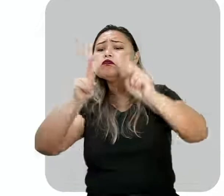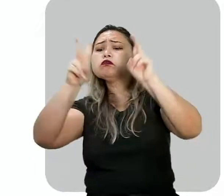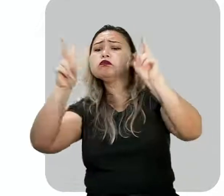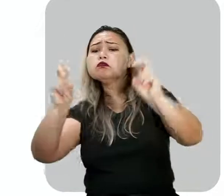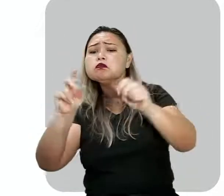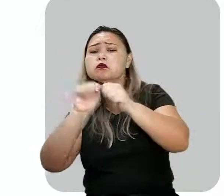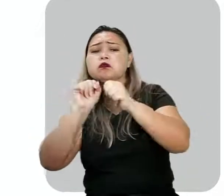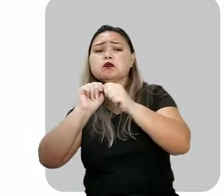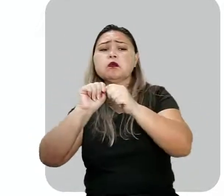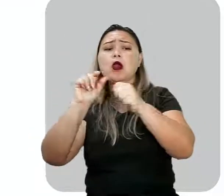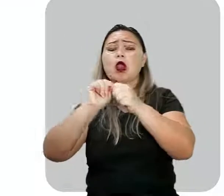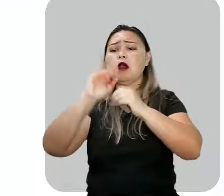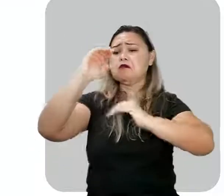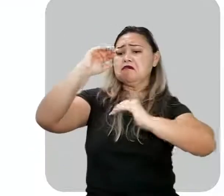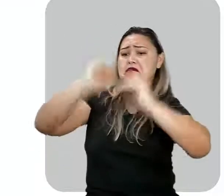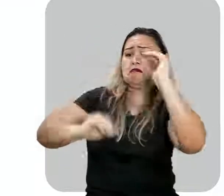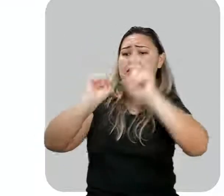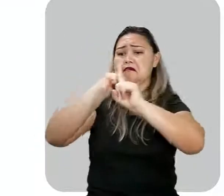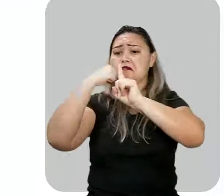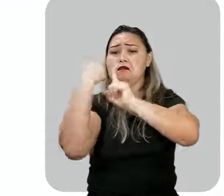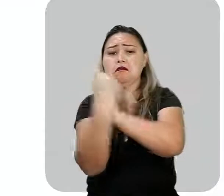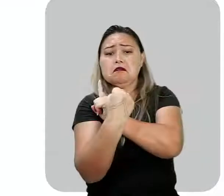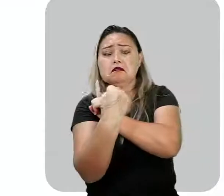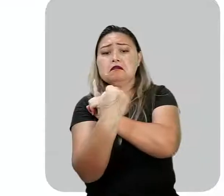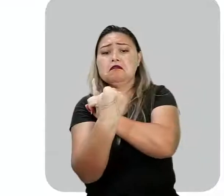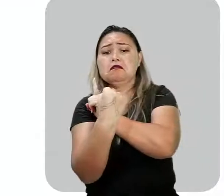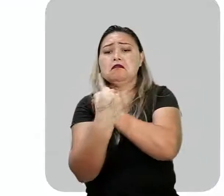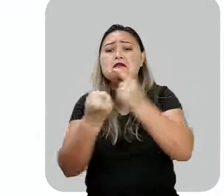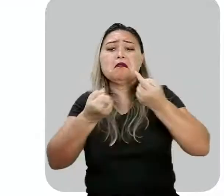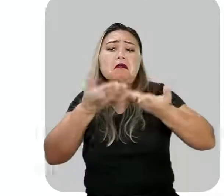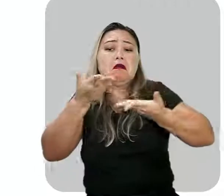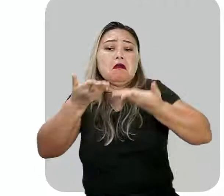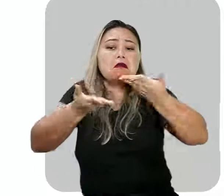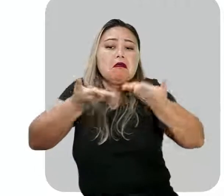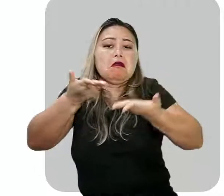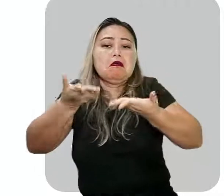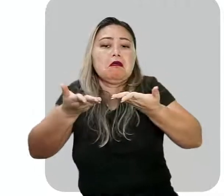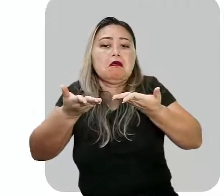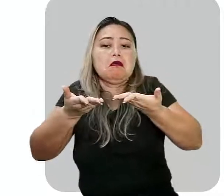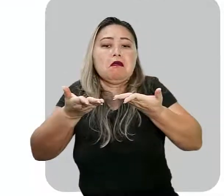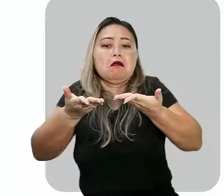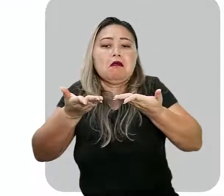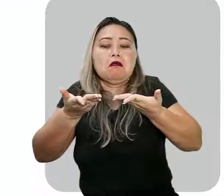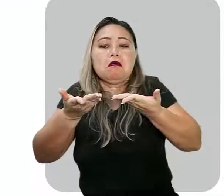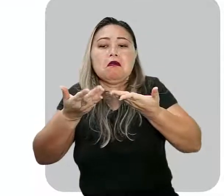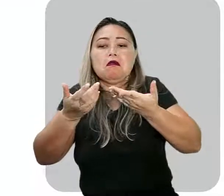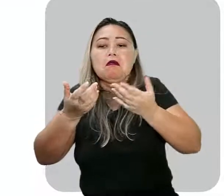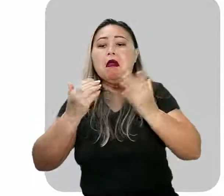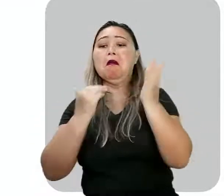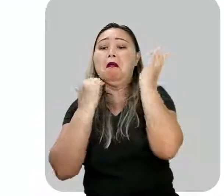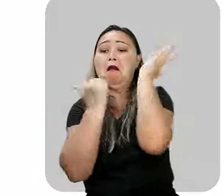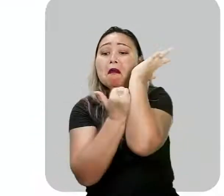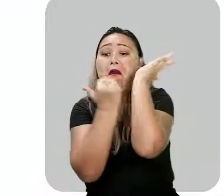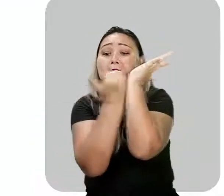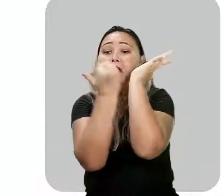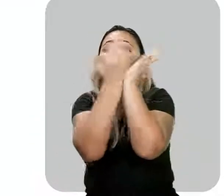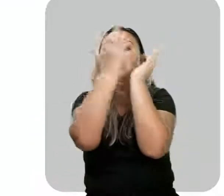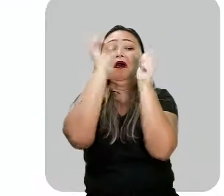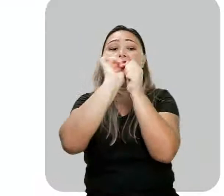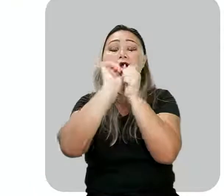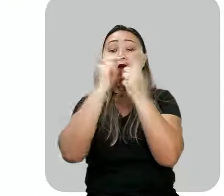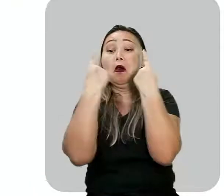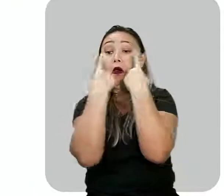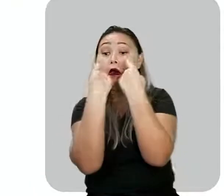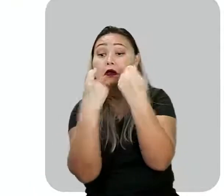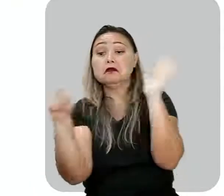como as injustiças sociais, o clientelismo, a burocracia, os interesses